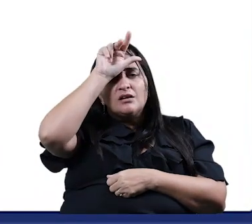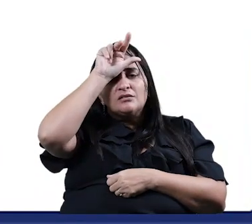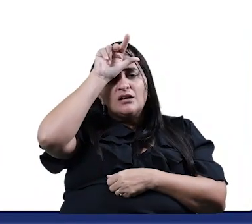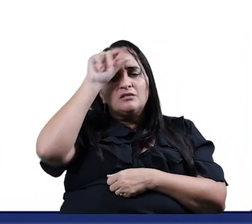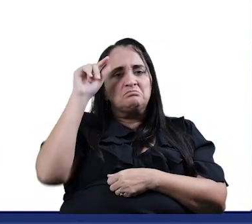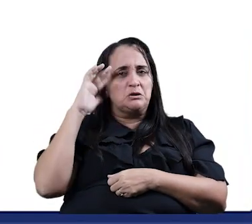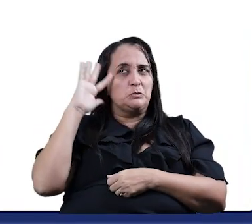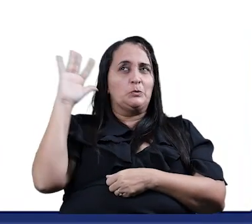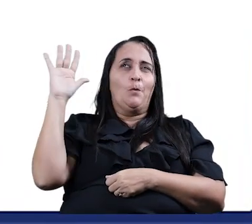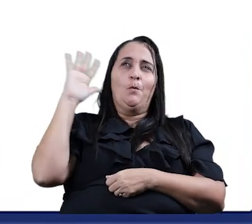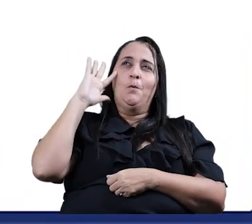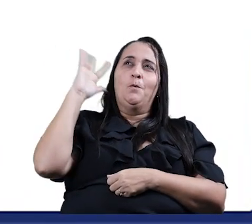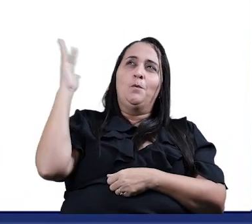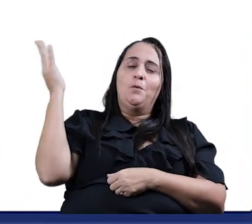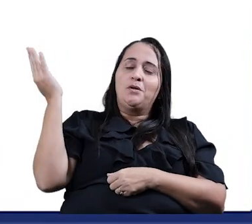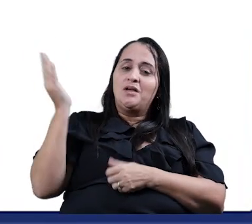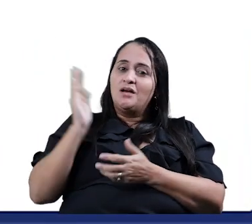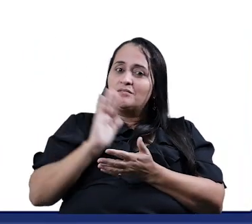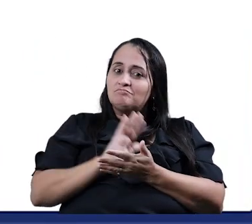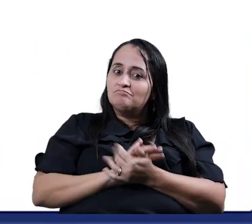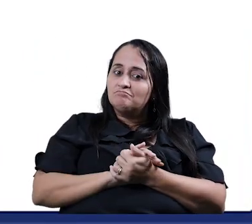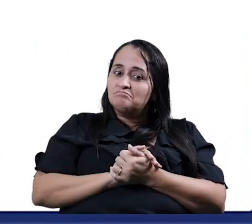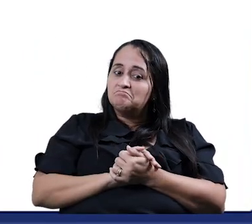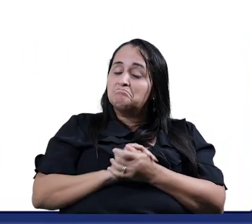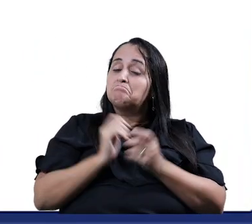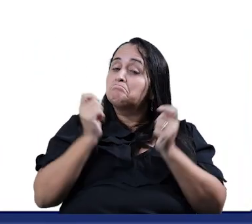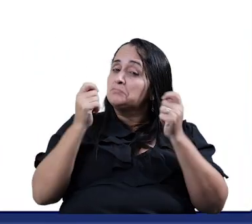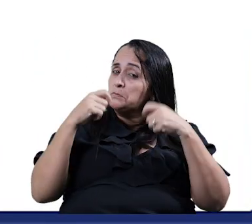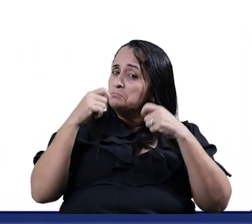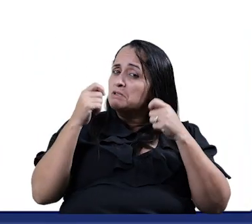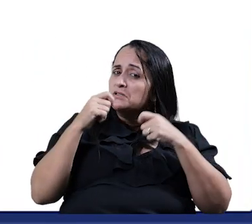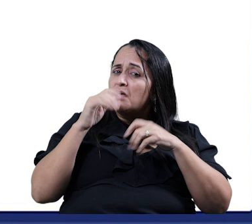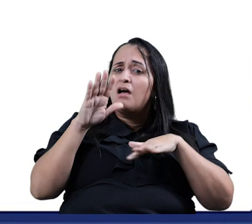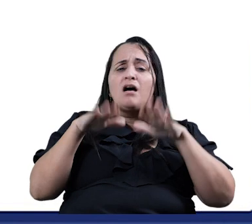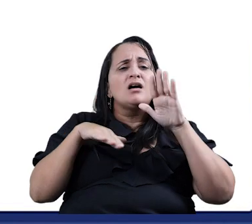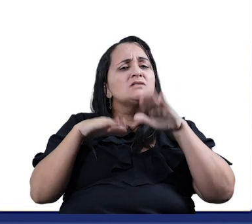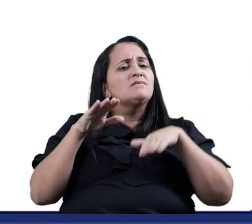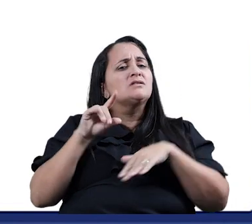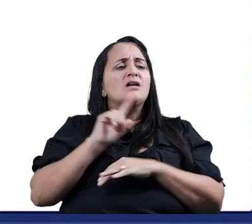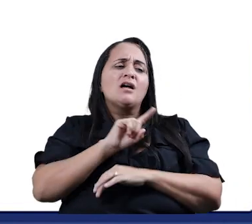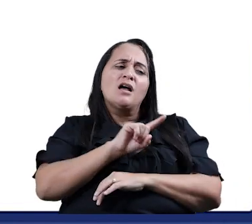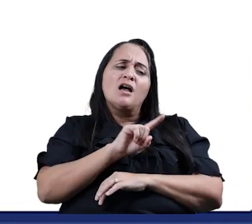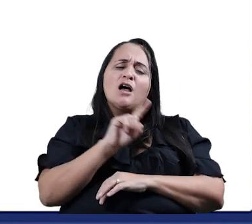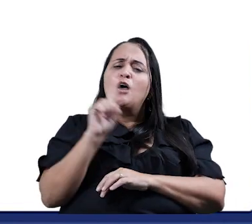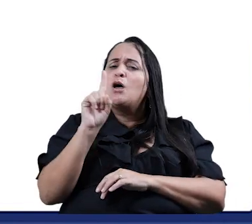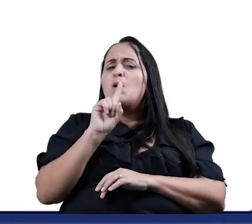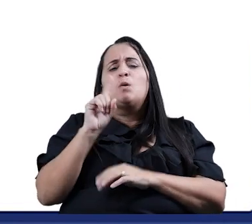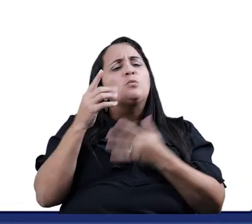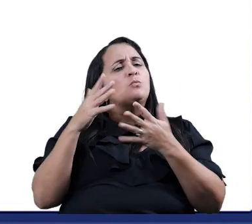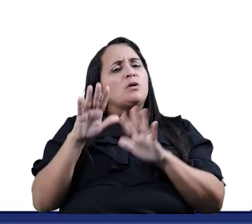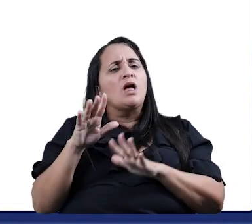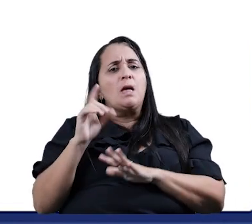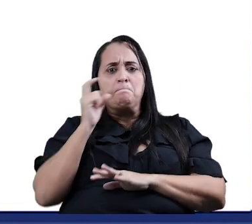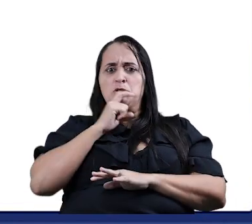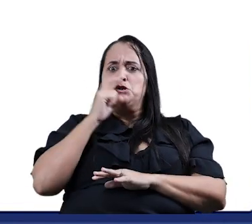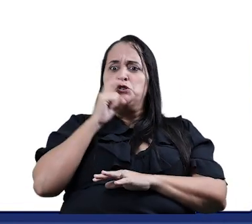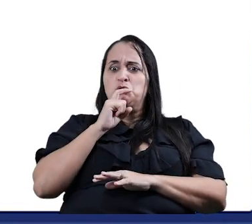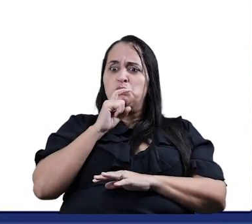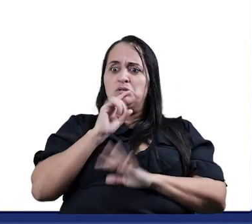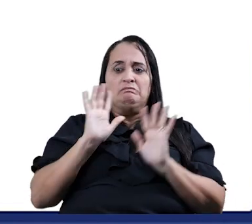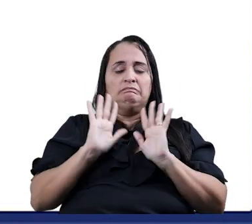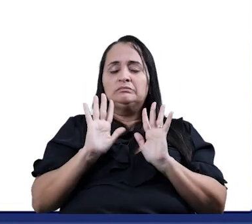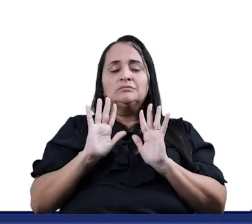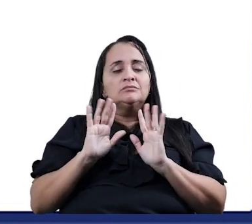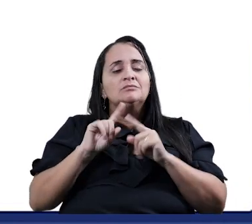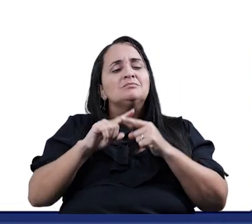É uma sonhadora? Podemos pensar Que sim Às vezes Ela não Quer Deixar De falar Verdade